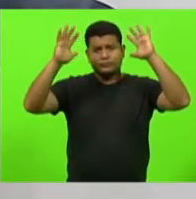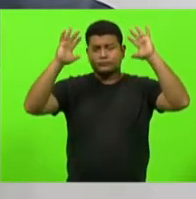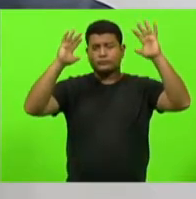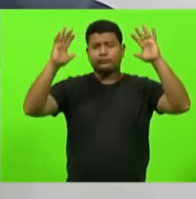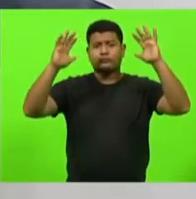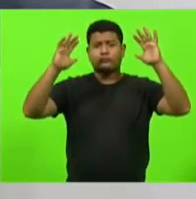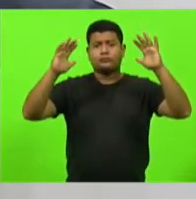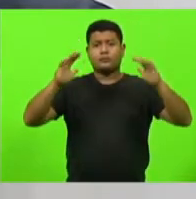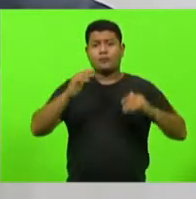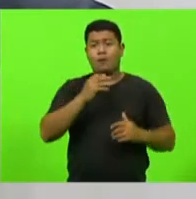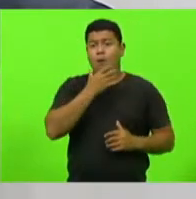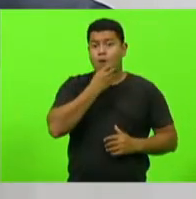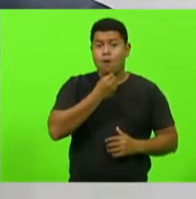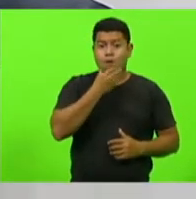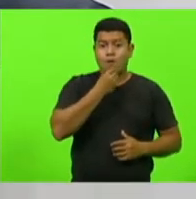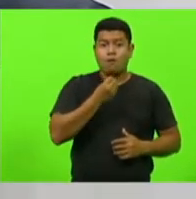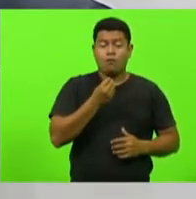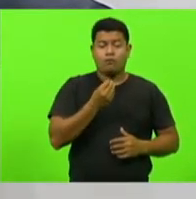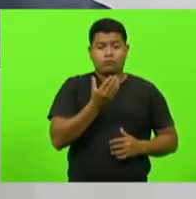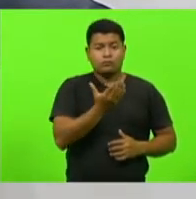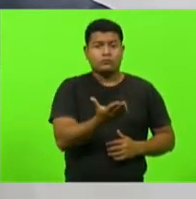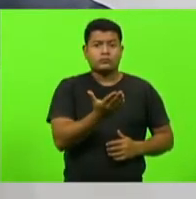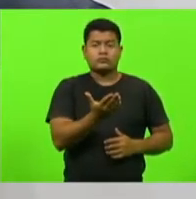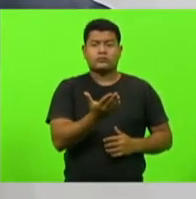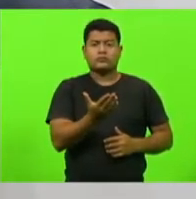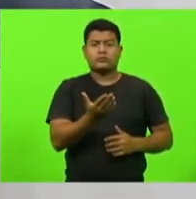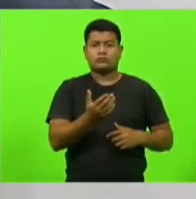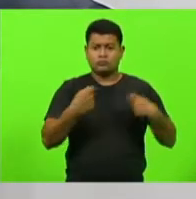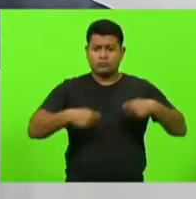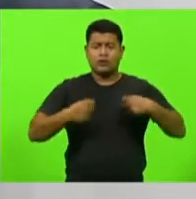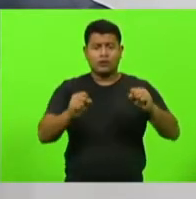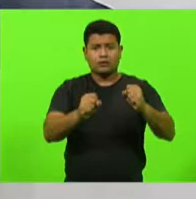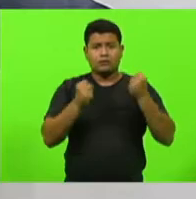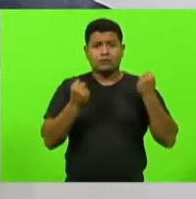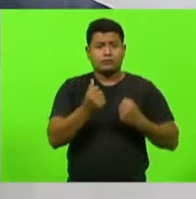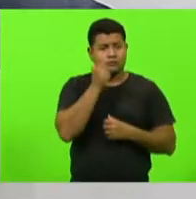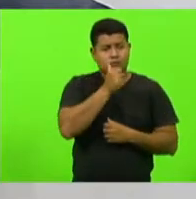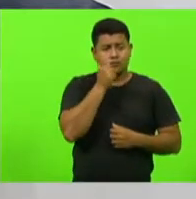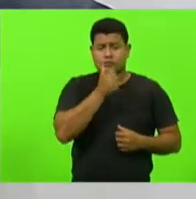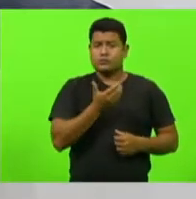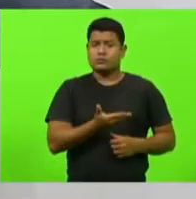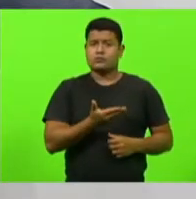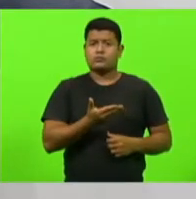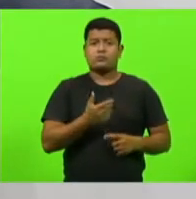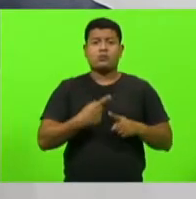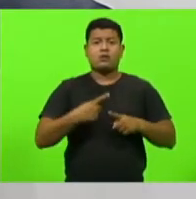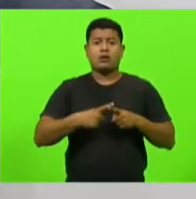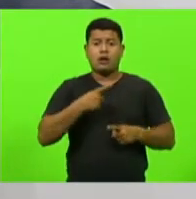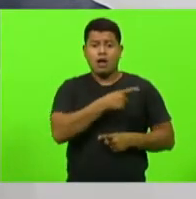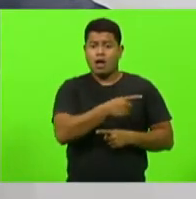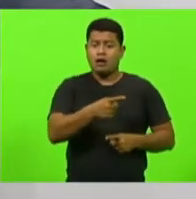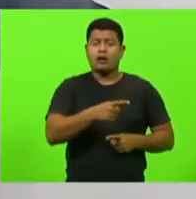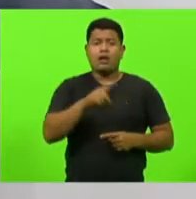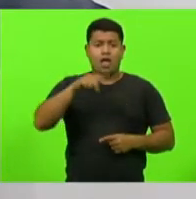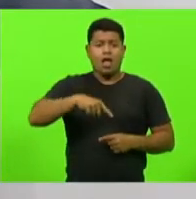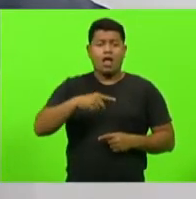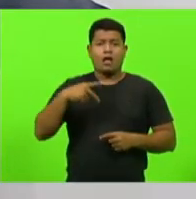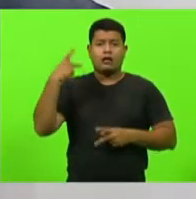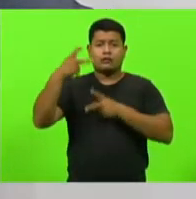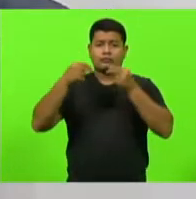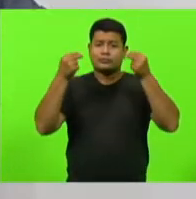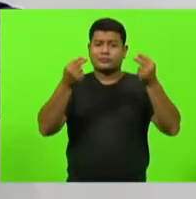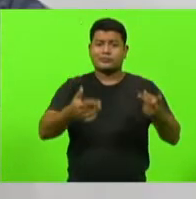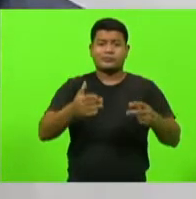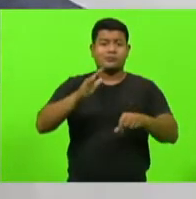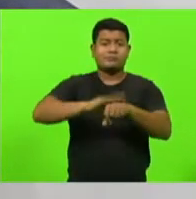Homens, sejam mais homens e defendam ainda mais as suas mulheres. Defendam, pois elas são um presente de Deus para cada um de nós.